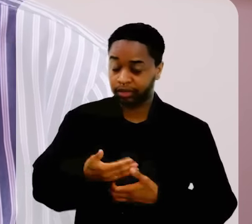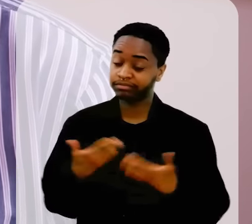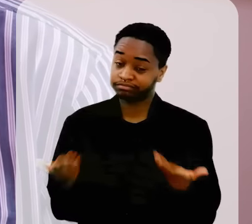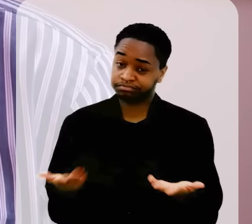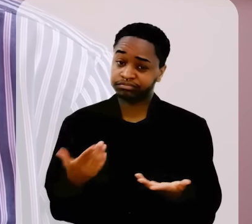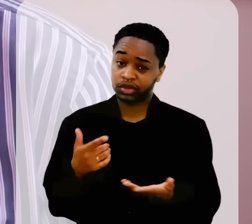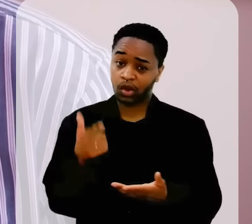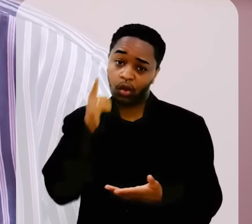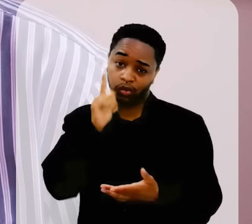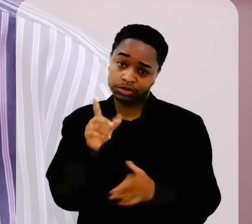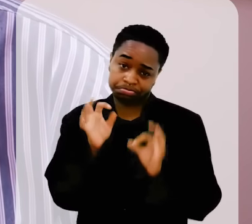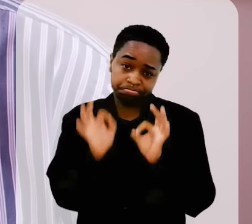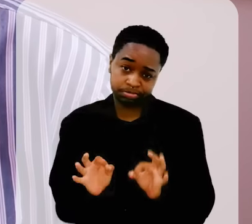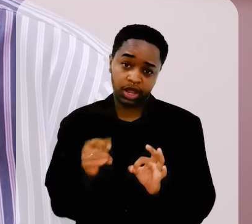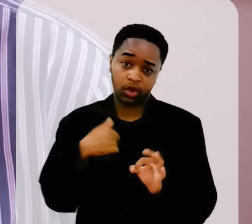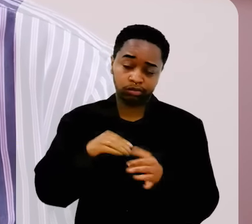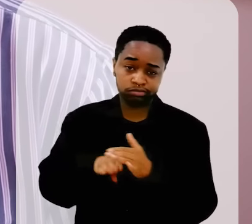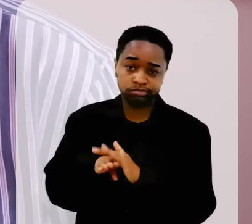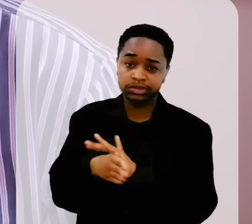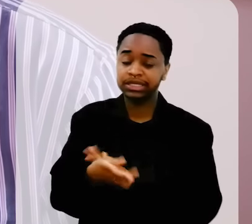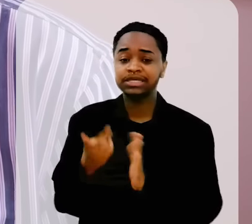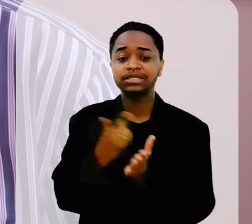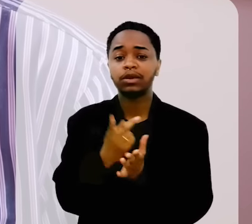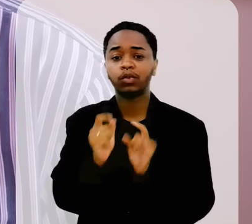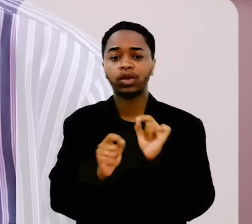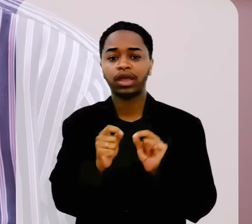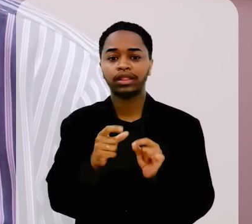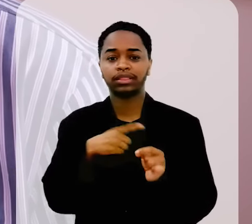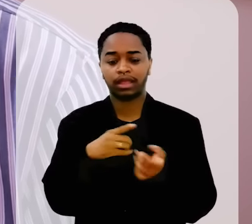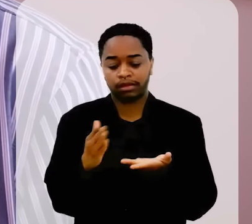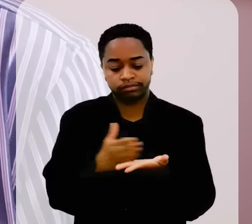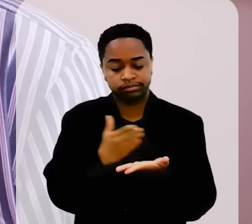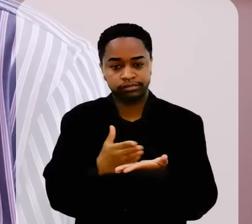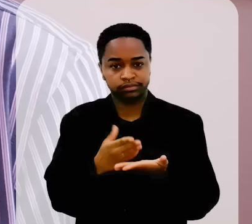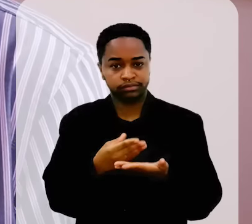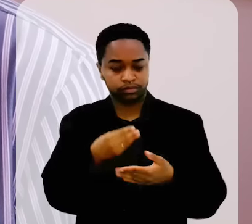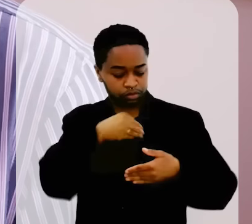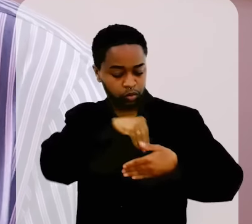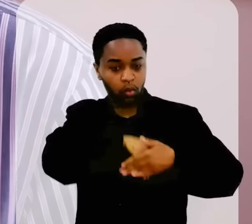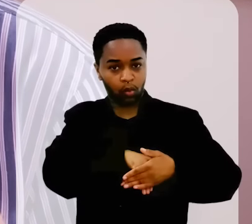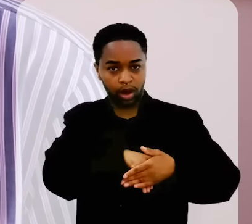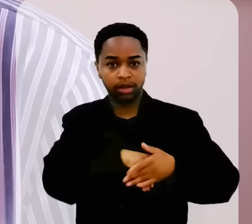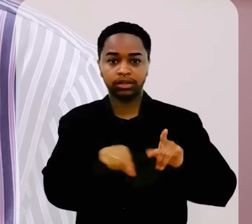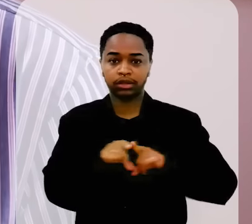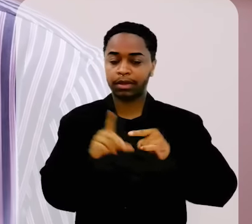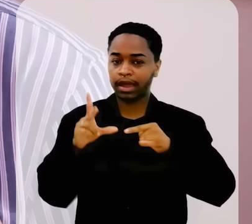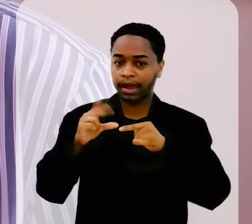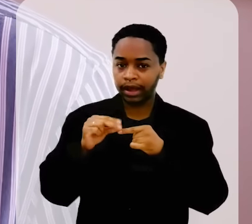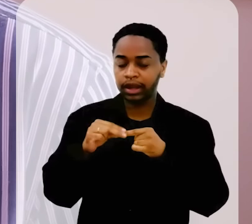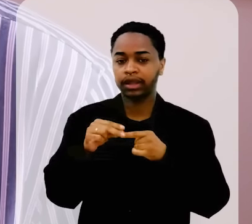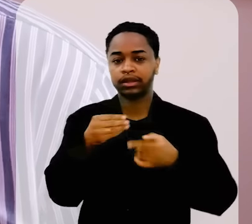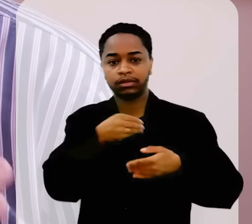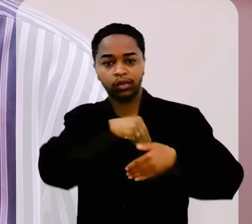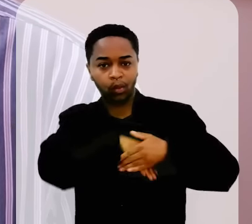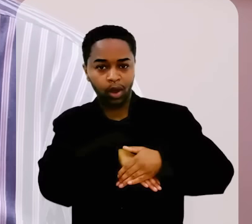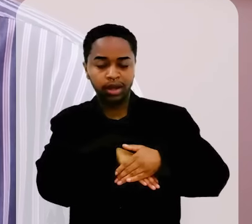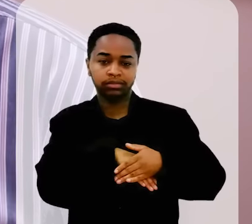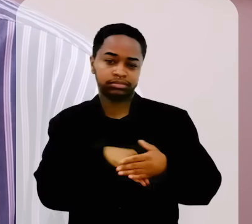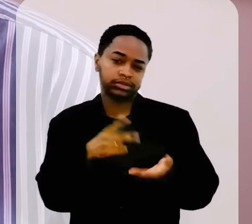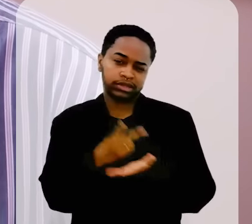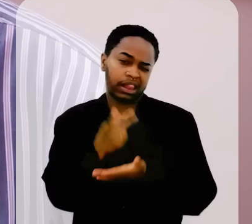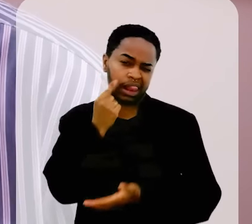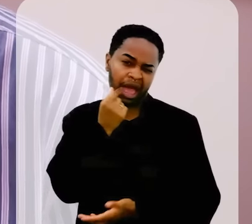E aquilo foi dando certo, e eu adquiri o hábito de sempre carregar uma cadernetinha, uma